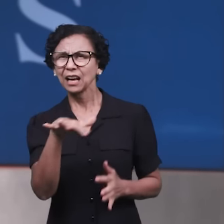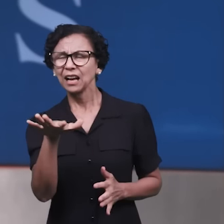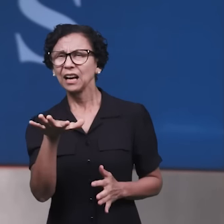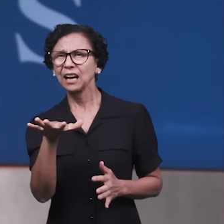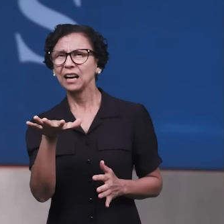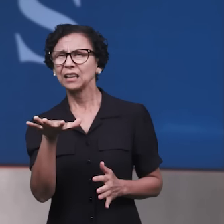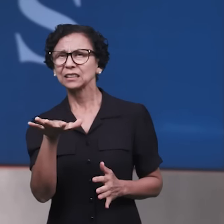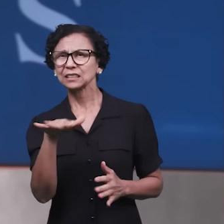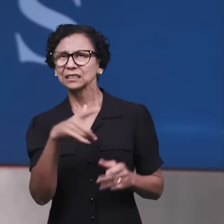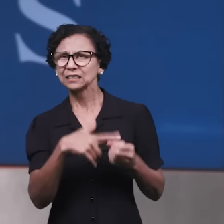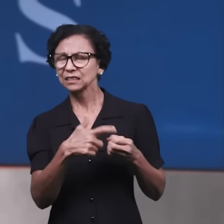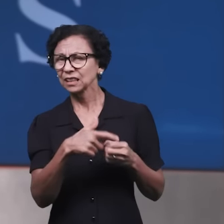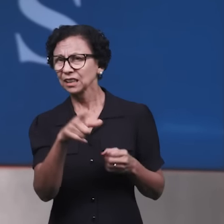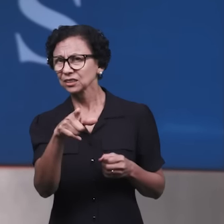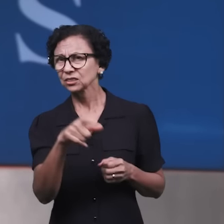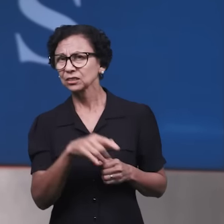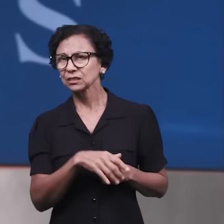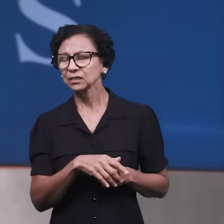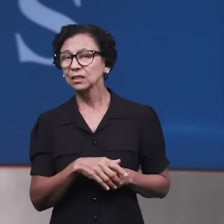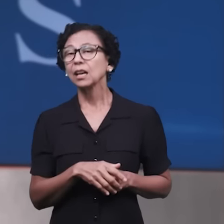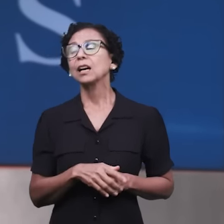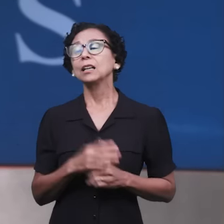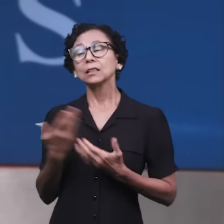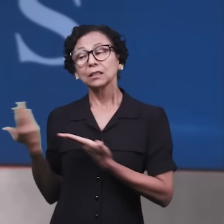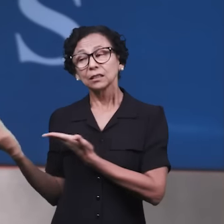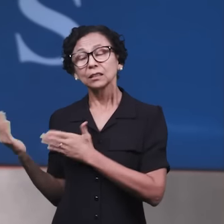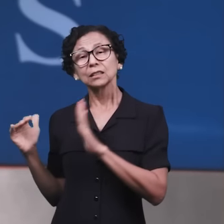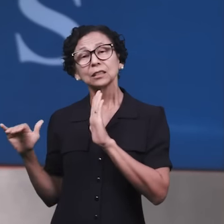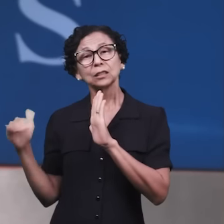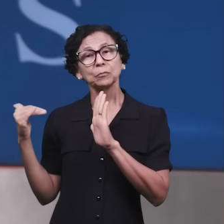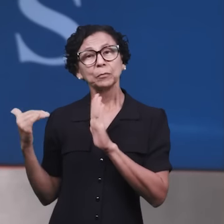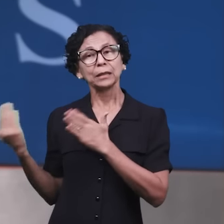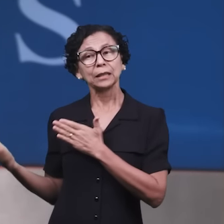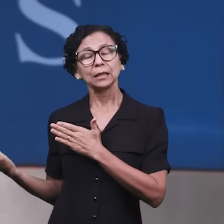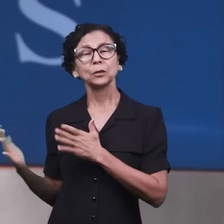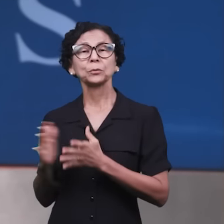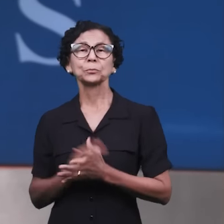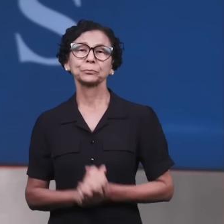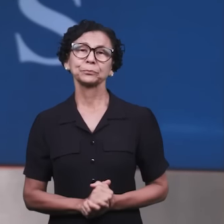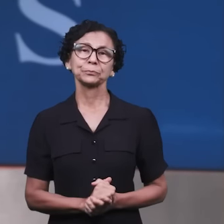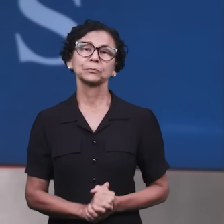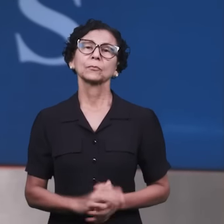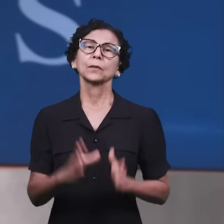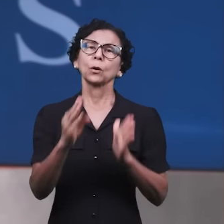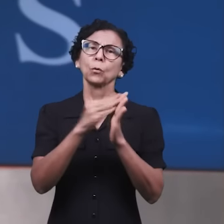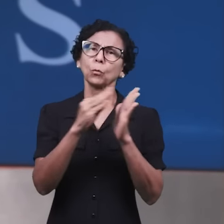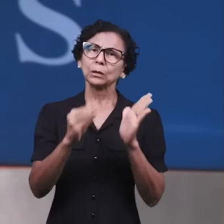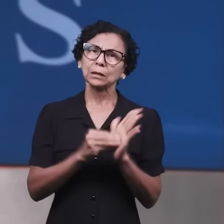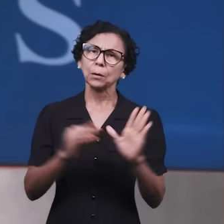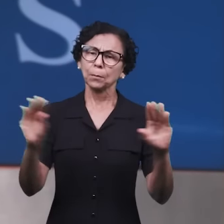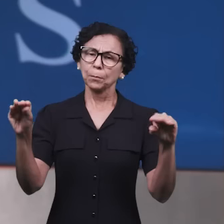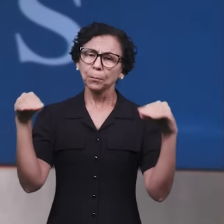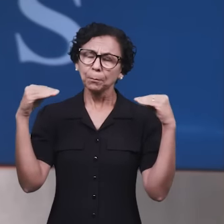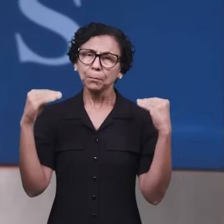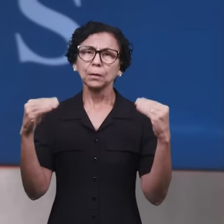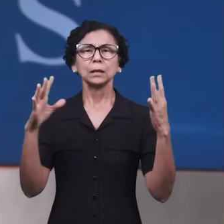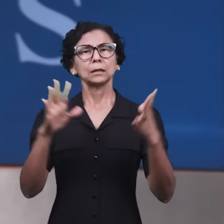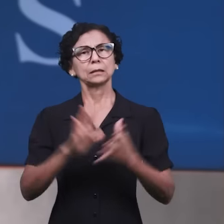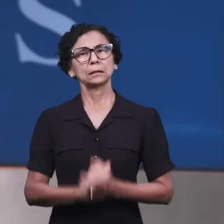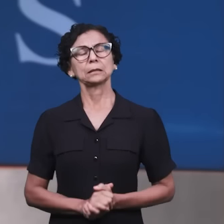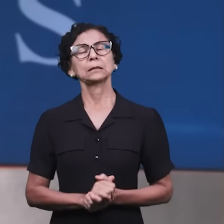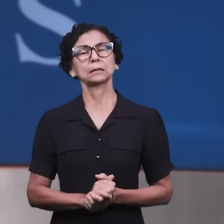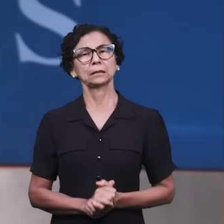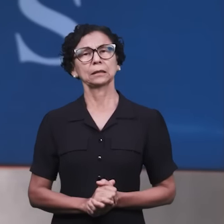área, na sua região, em sua cidade? Olha o e-mail. Esse é e-mail para você enviar para nós o evento, os conteúdos, né? Aquilo que Deus tem